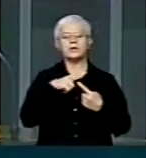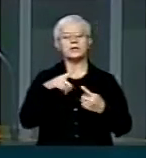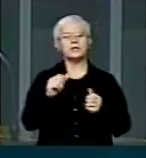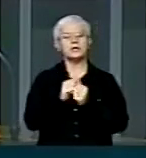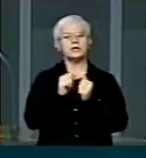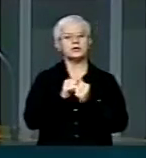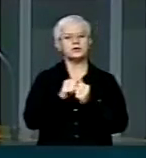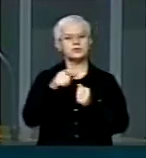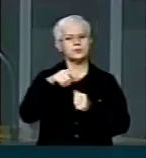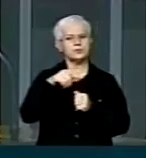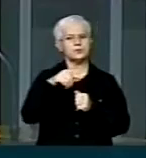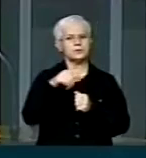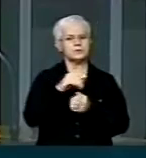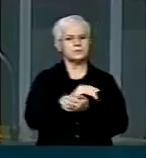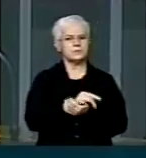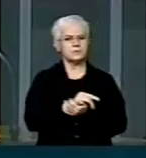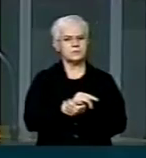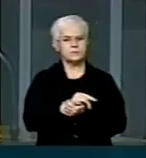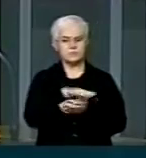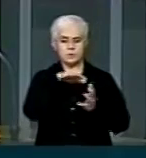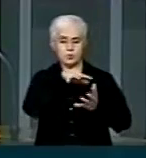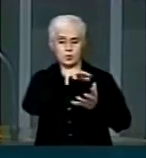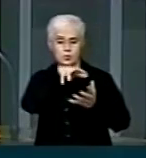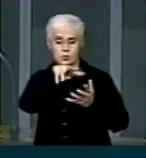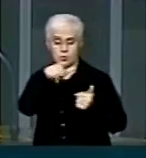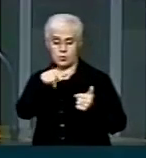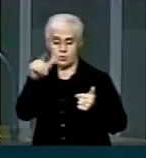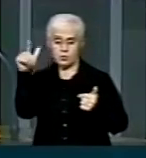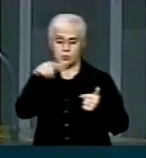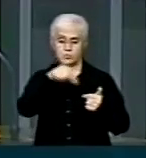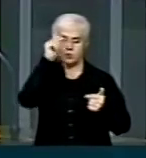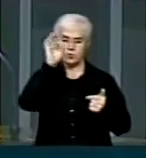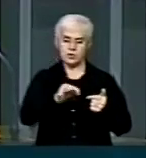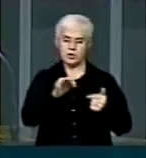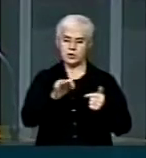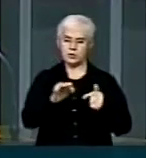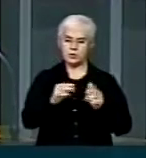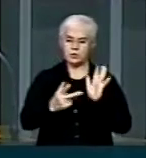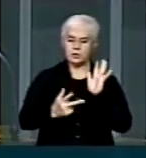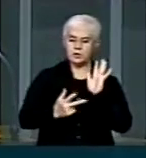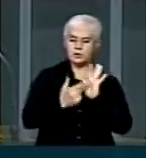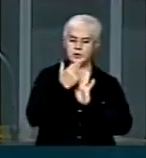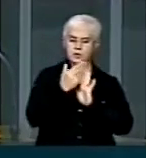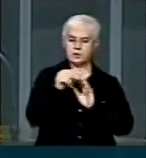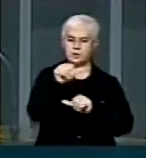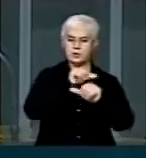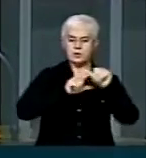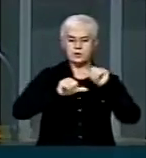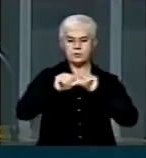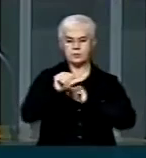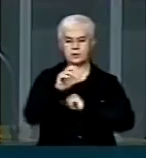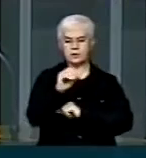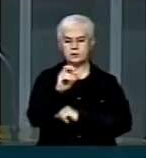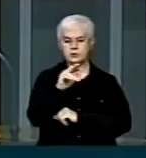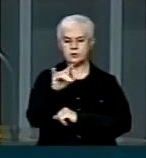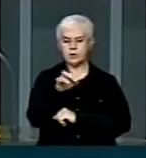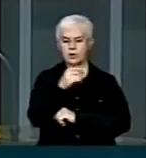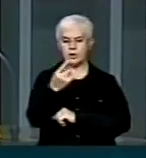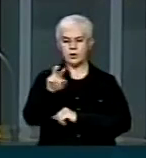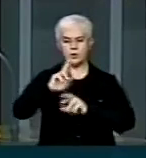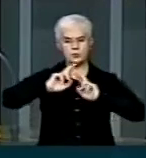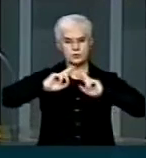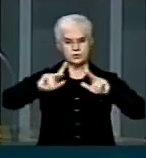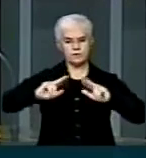aqueles que destacam-se no mundo em realização de transplante de órgãos dos mais variados tipos.